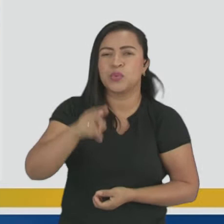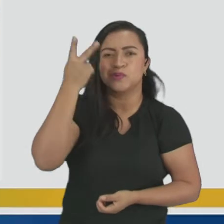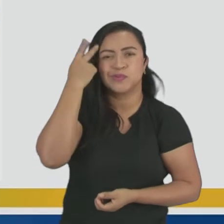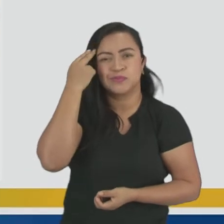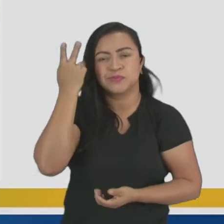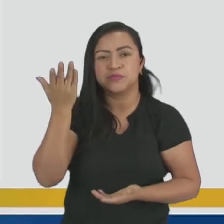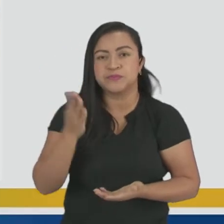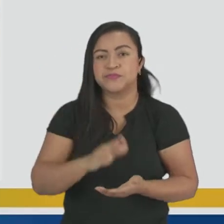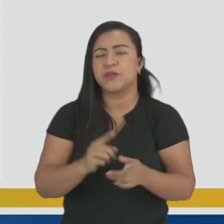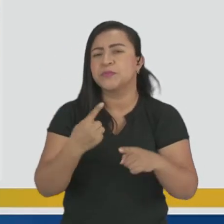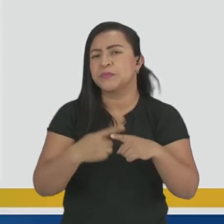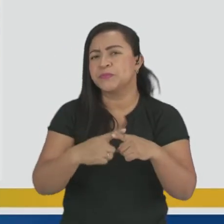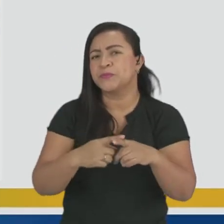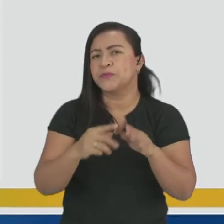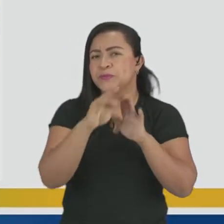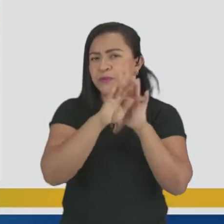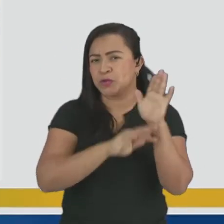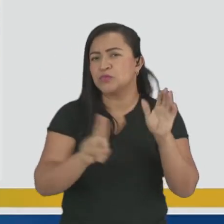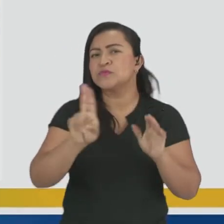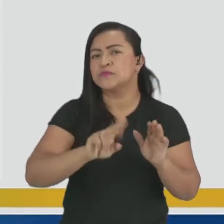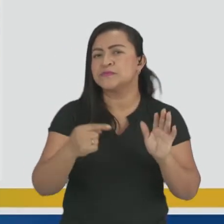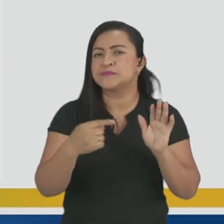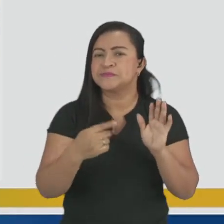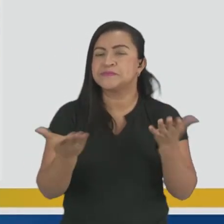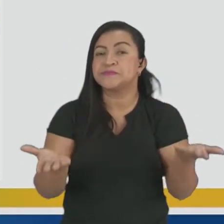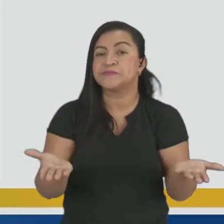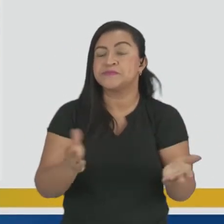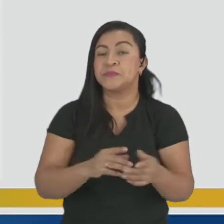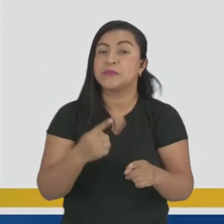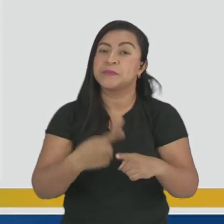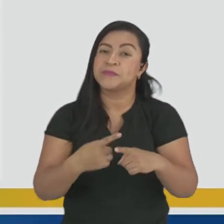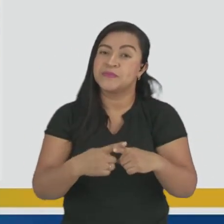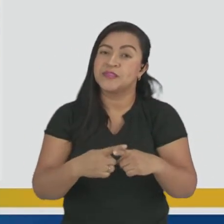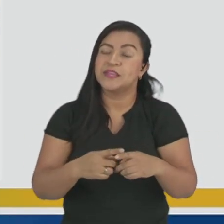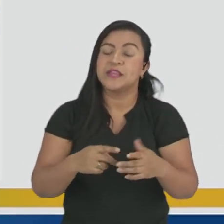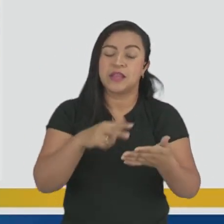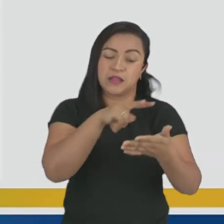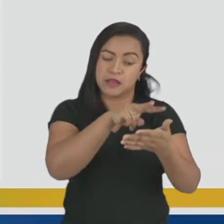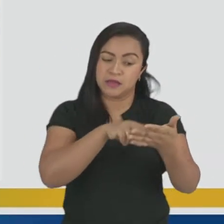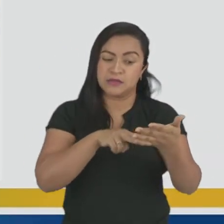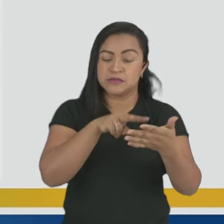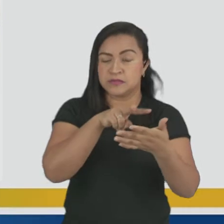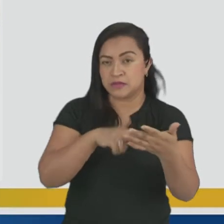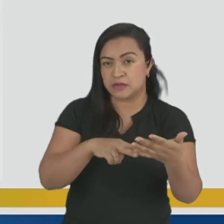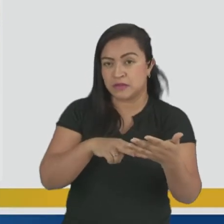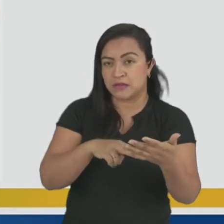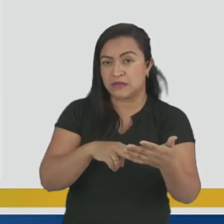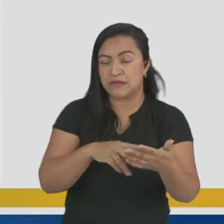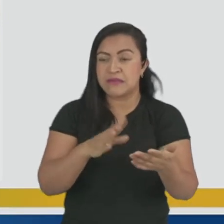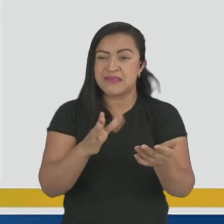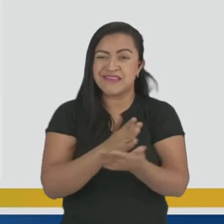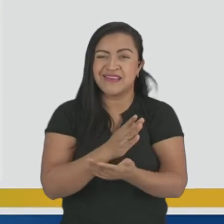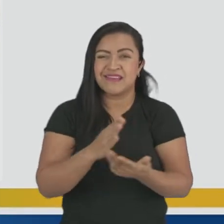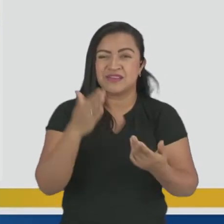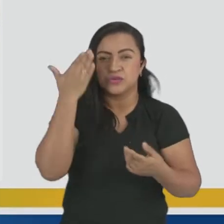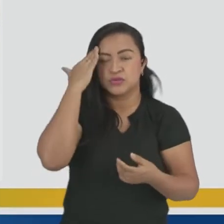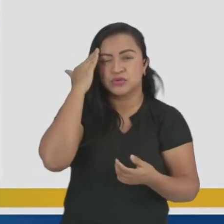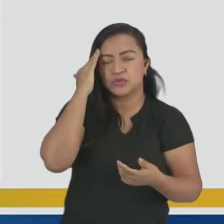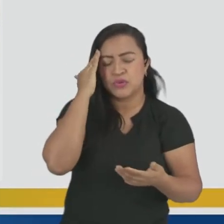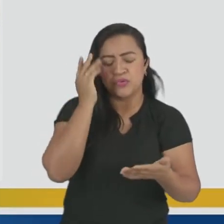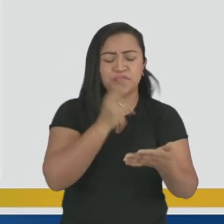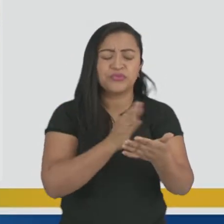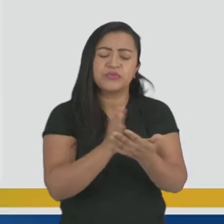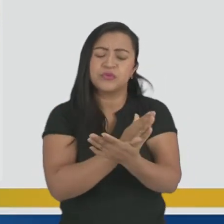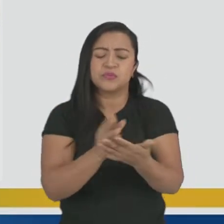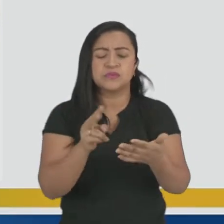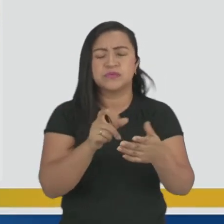eu peguei esse texto aí agora? Tem muitos textos que nós fazemos a leitura diária e a gente não compreende algumas palavras. Aí você fica